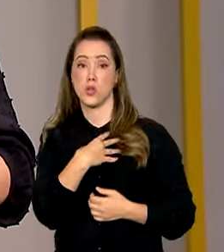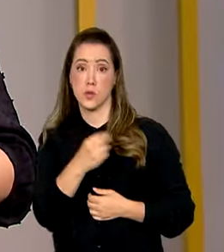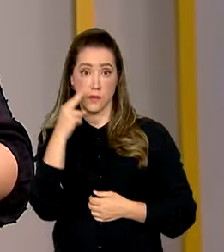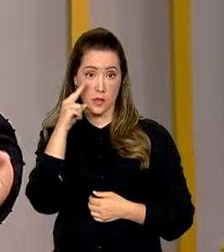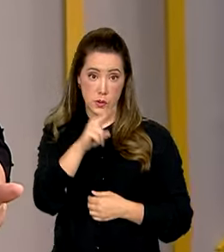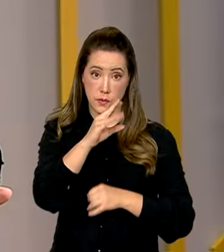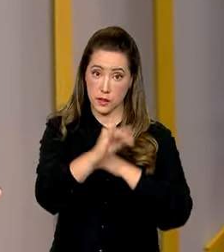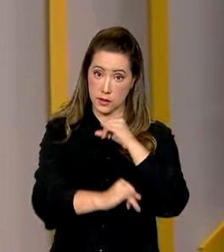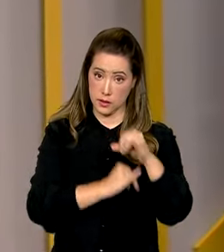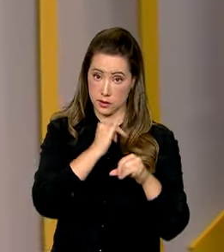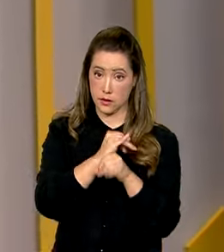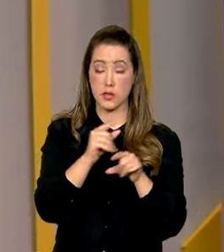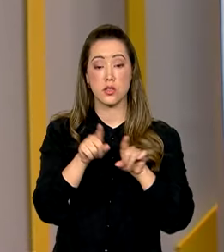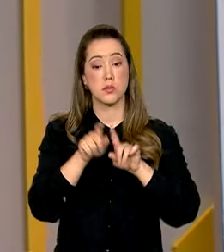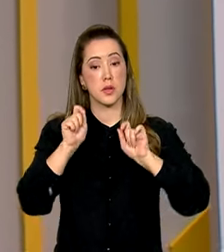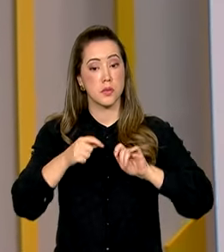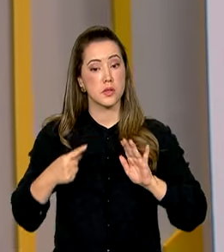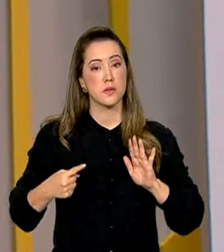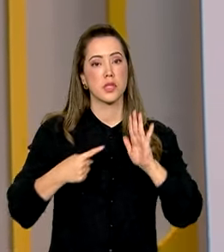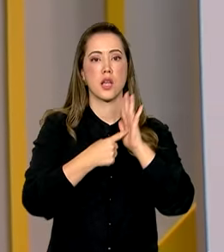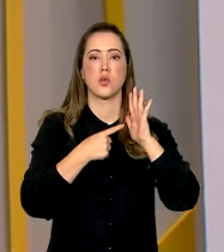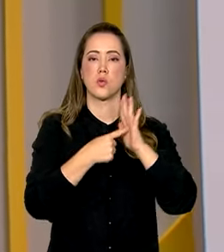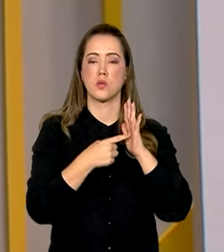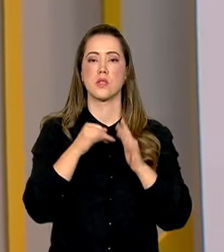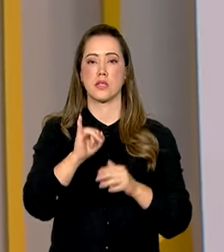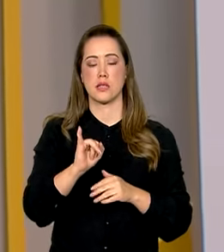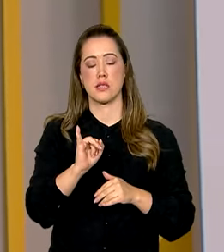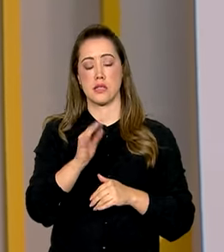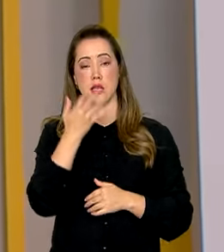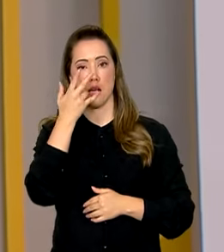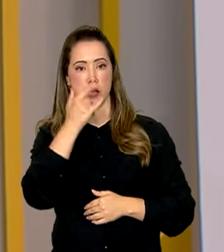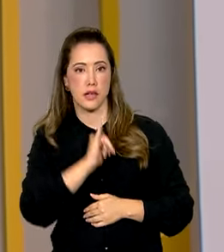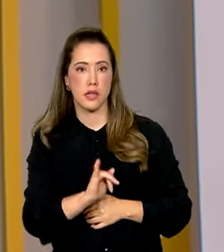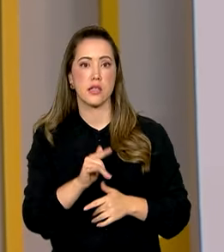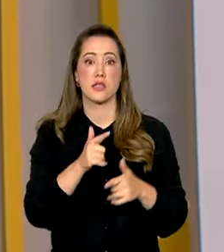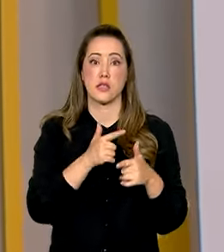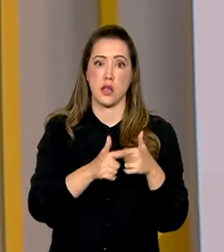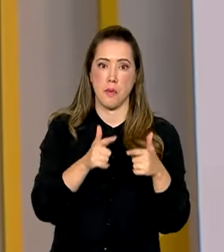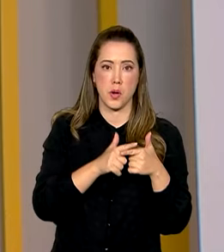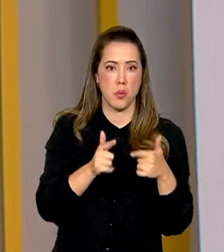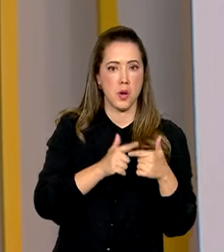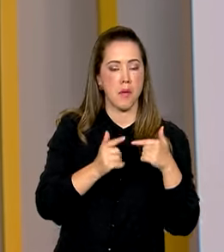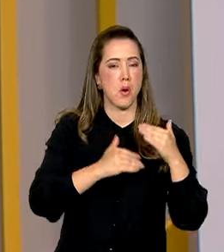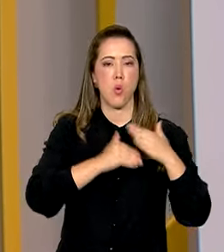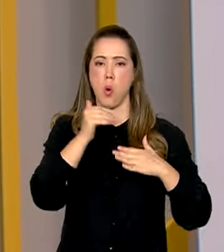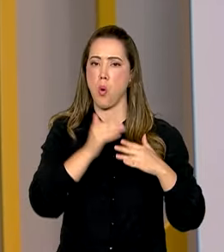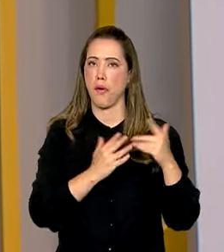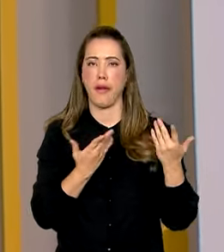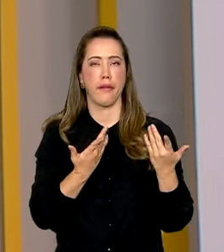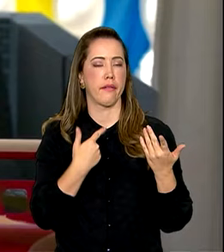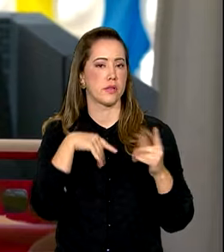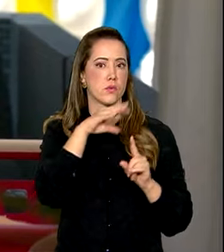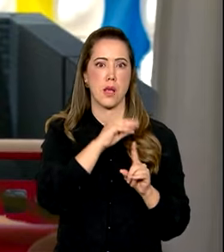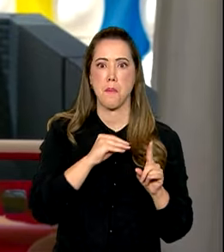possível fazer denúncias caso a criança tenha sido vítima de alguma chantagem ou abuso virtual.